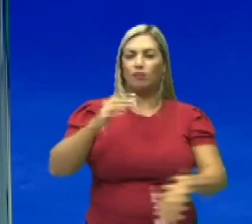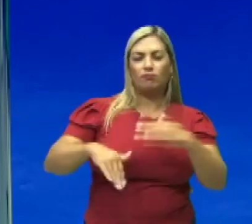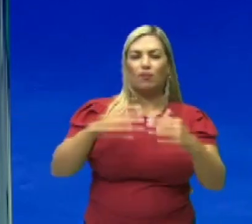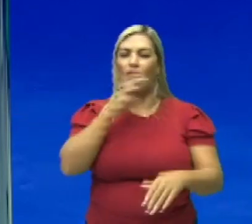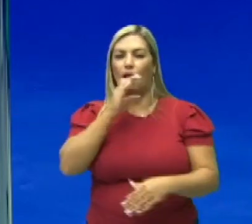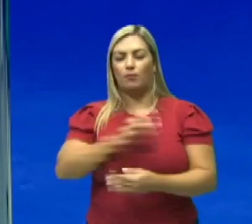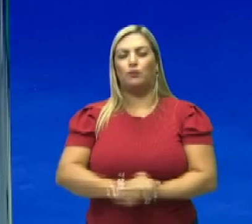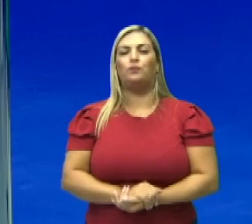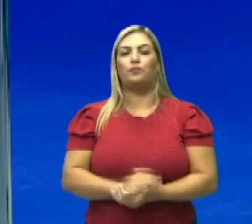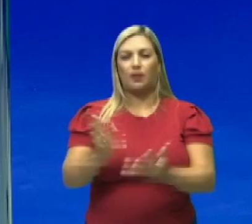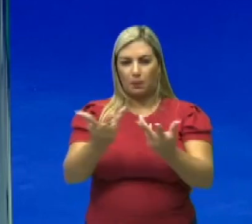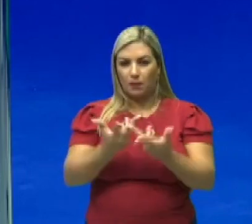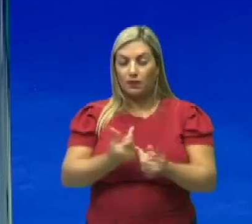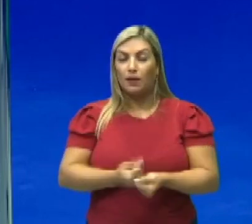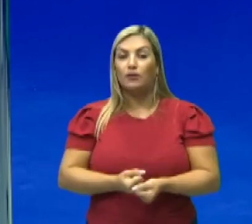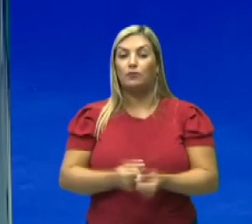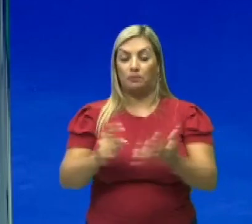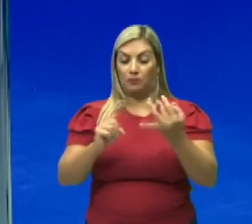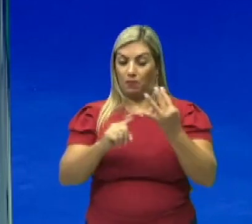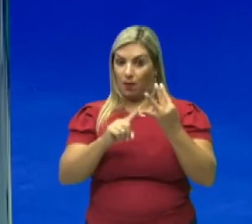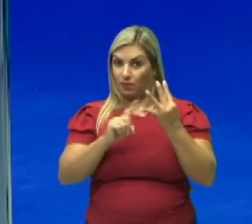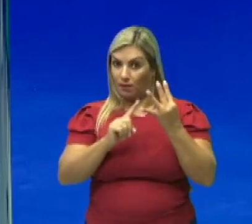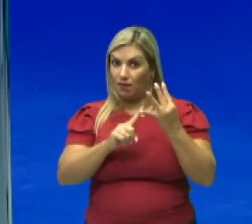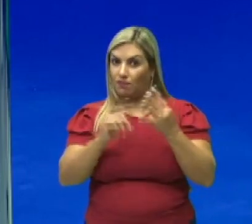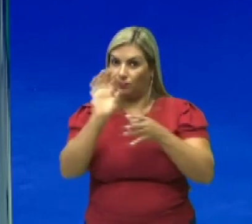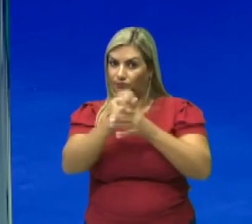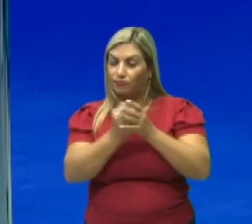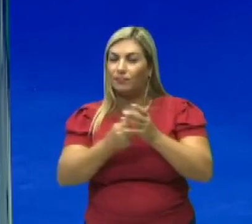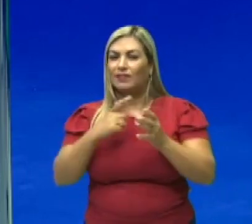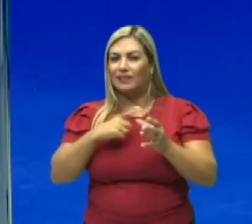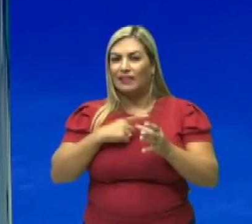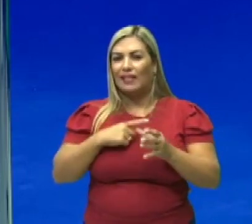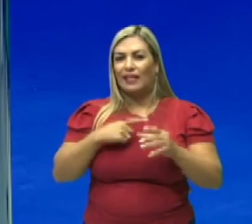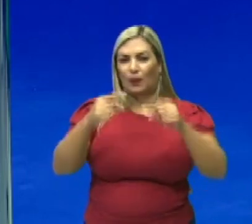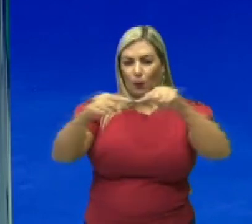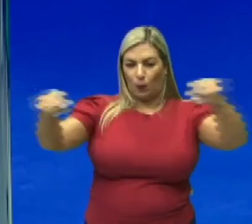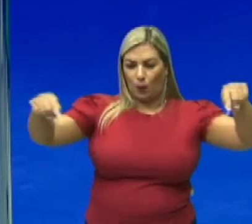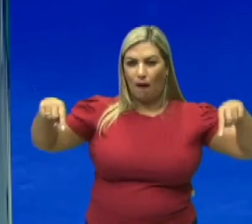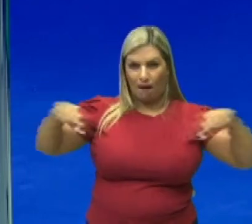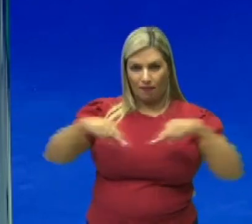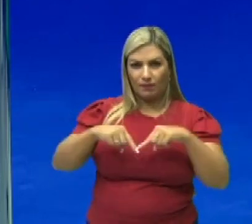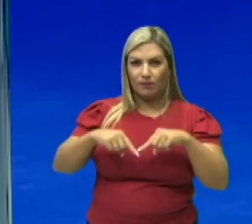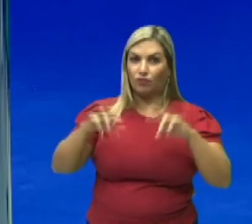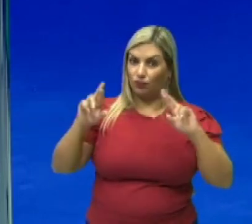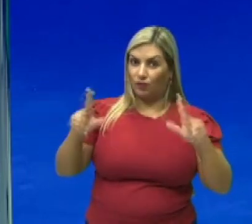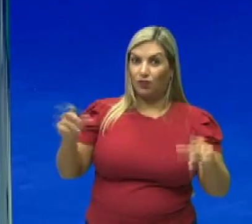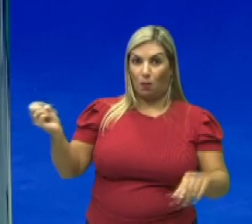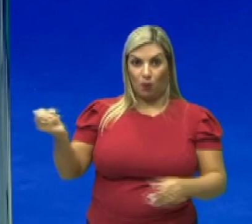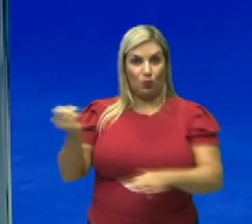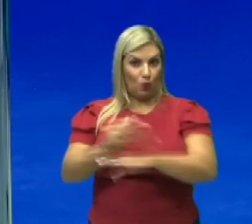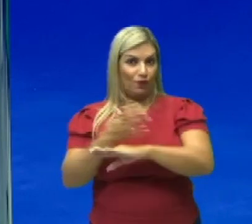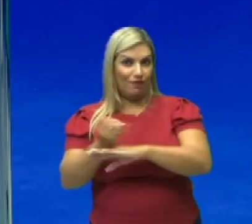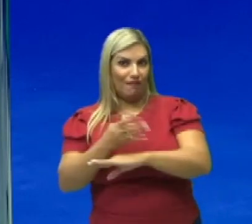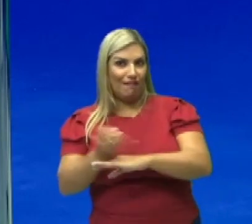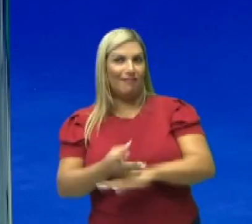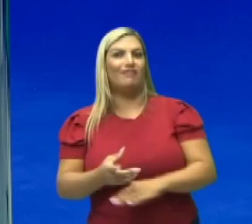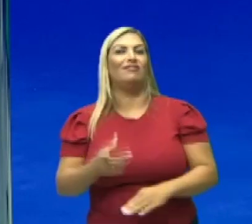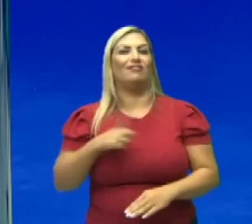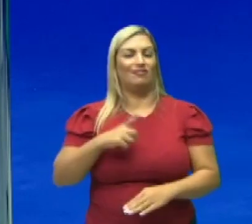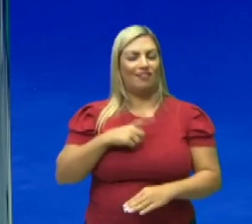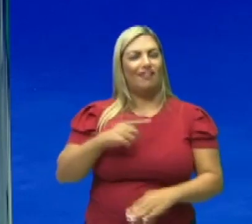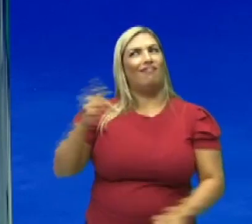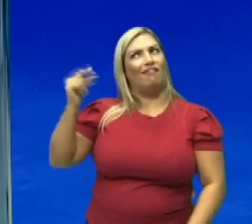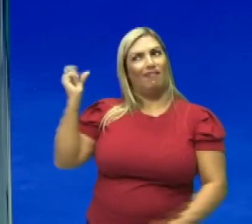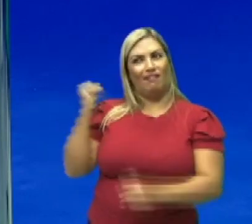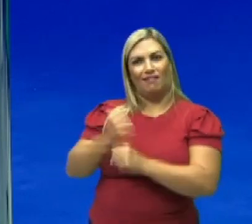basquete tem trago algumas mudanças. Além do basquete de quadra, hoje é uma novidade, mas é uma novidade que vem aí